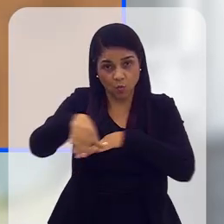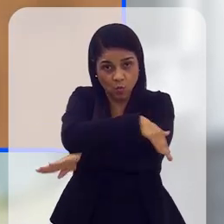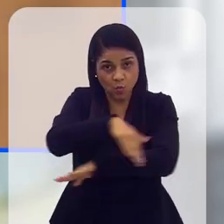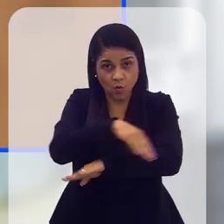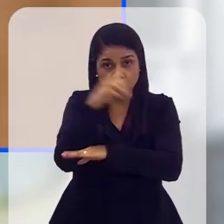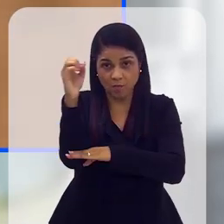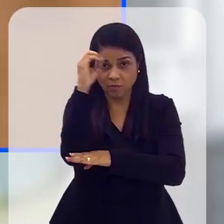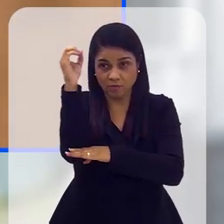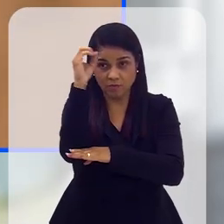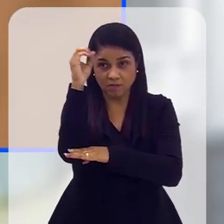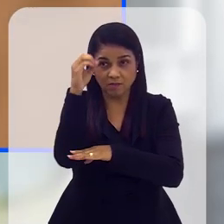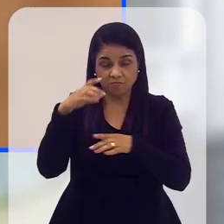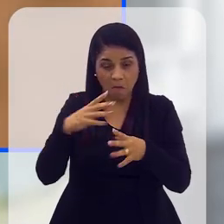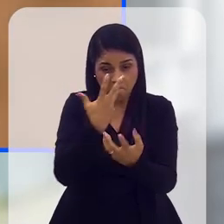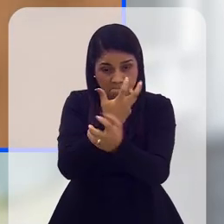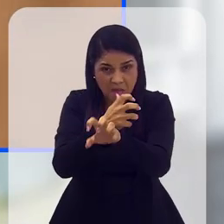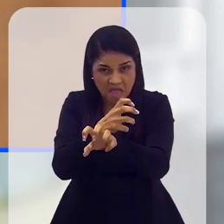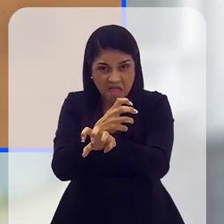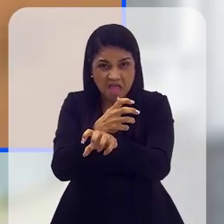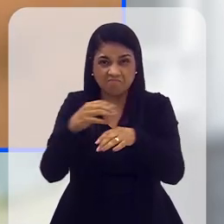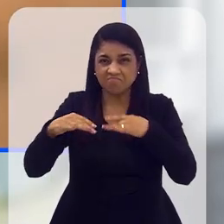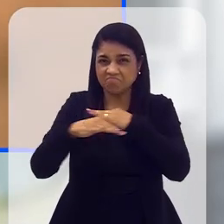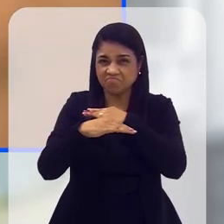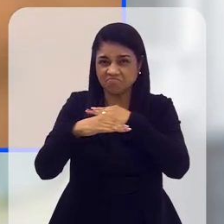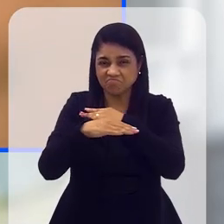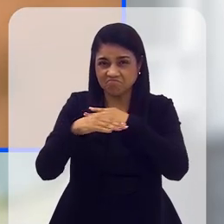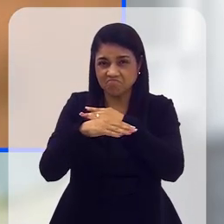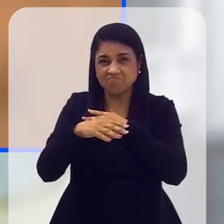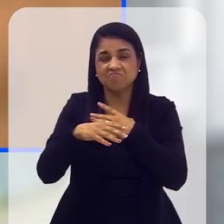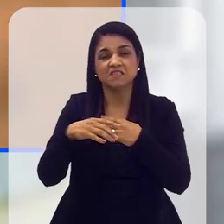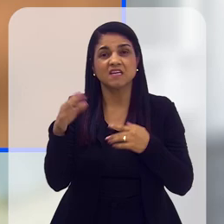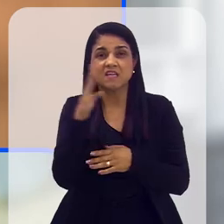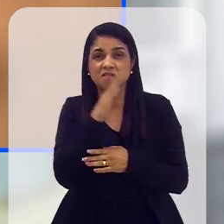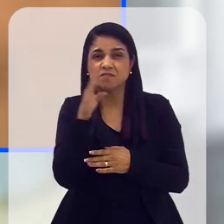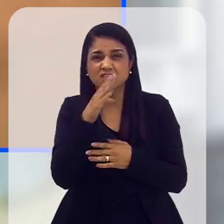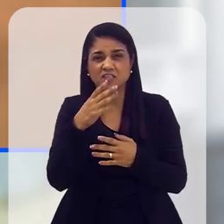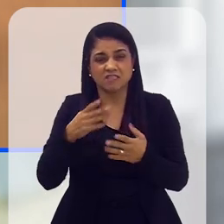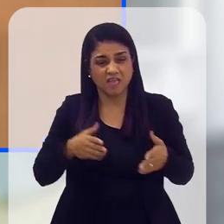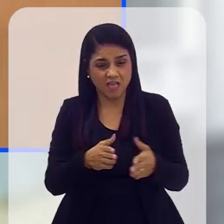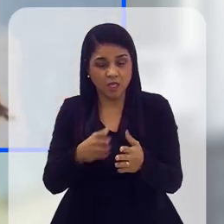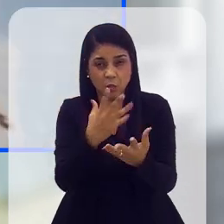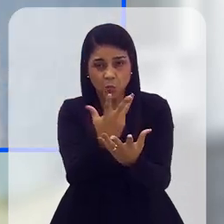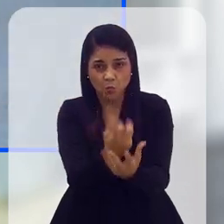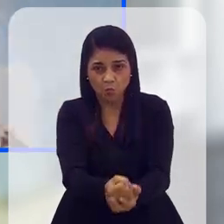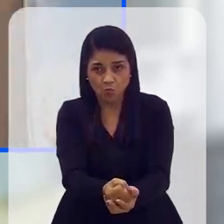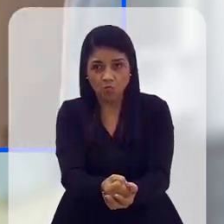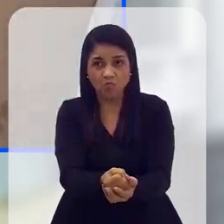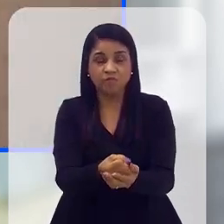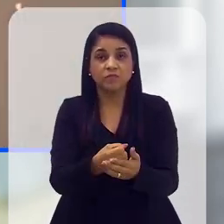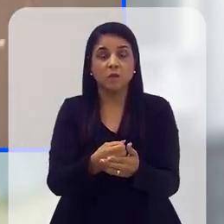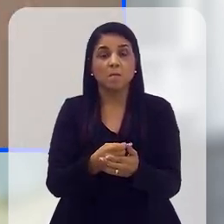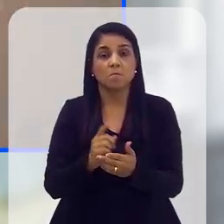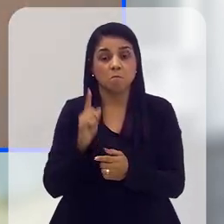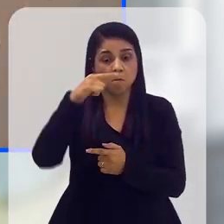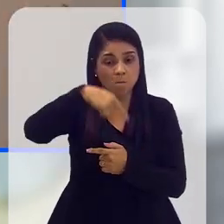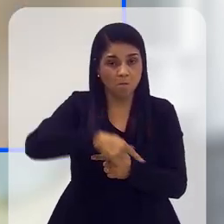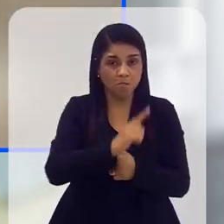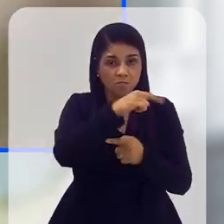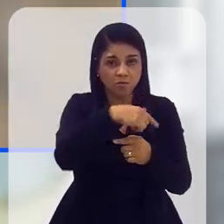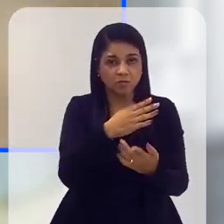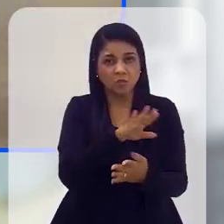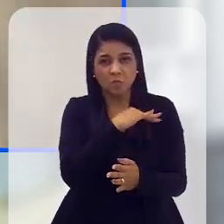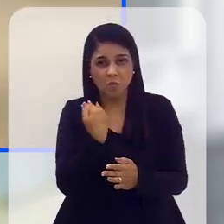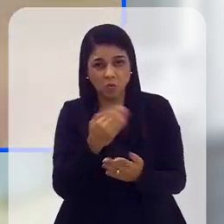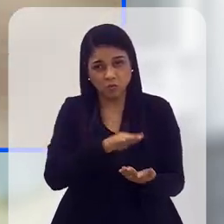severa no centro-oeste com inúmeras cidades em situação de emergência e rios secos. Botos mortos na Amazônia